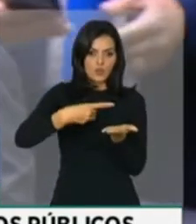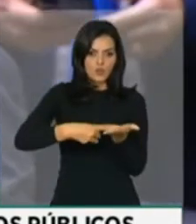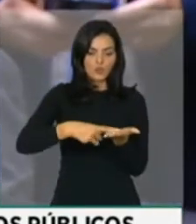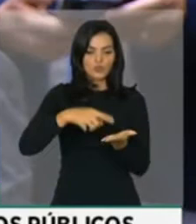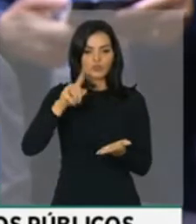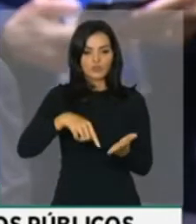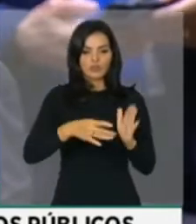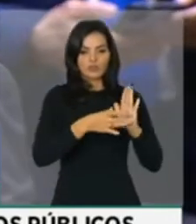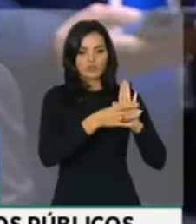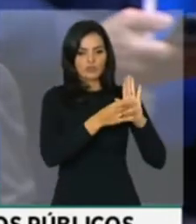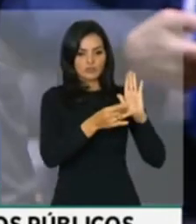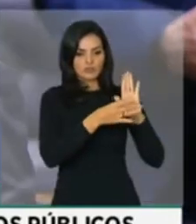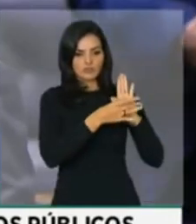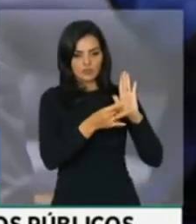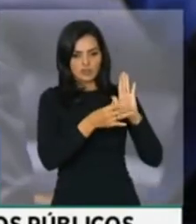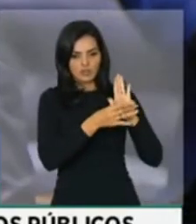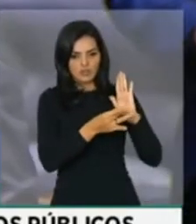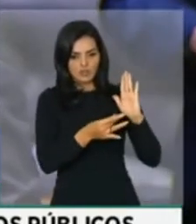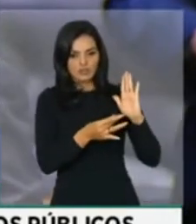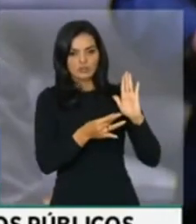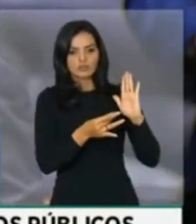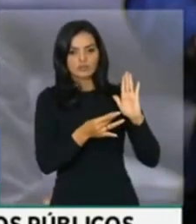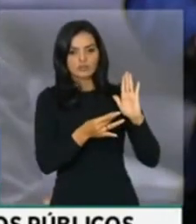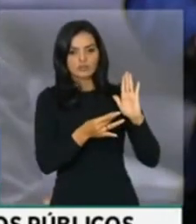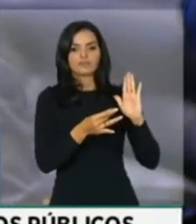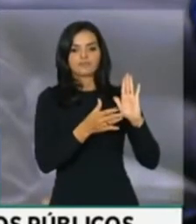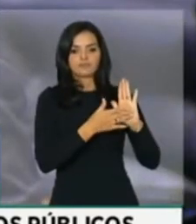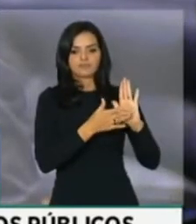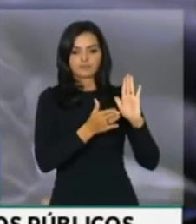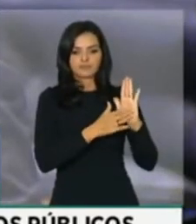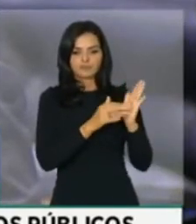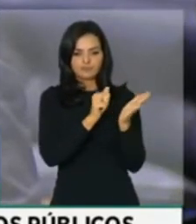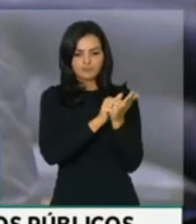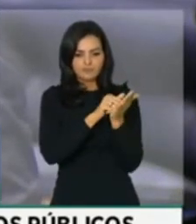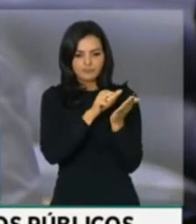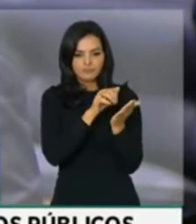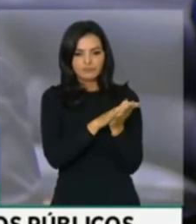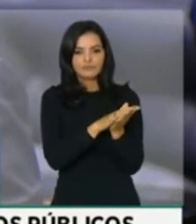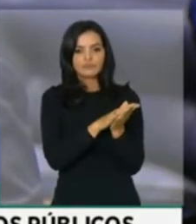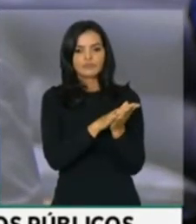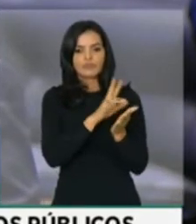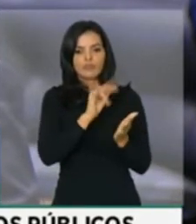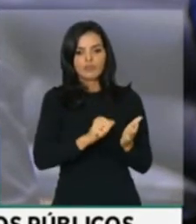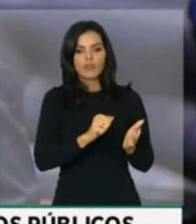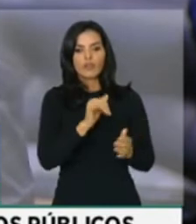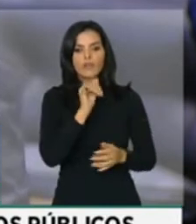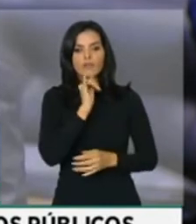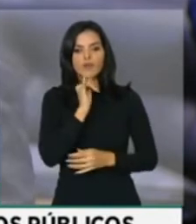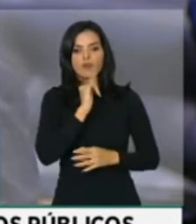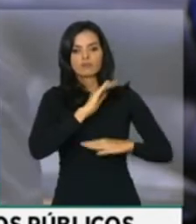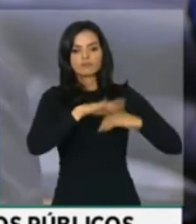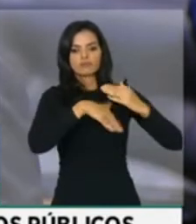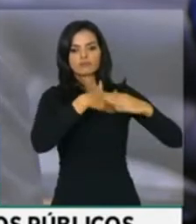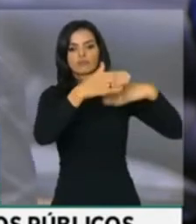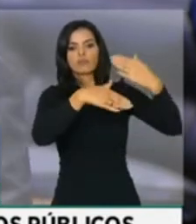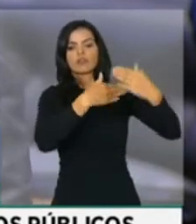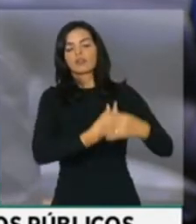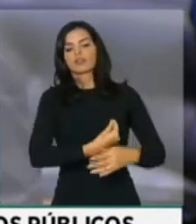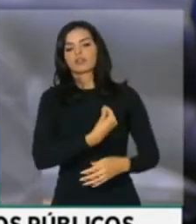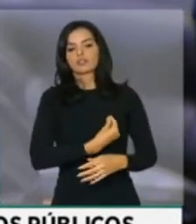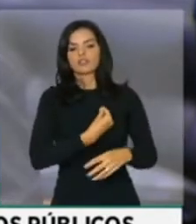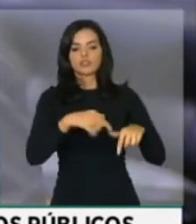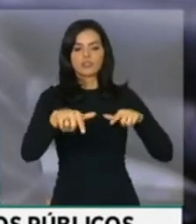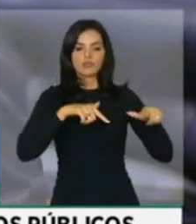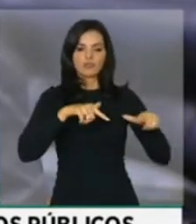além dos destaques que foram anotados para dar progressão e promoção a todos os servidores públicos de